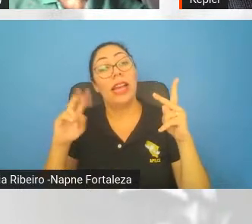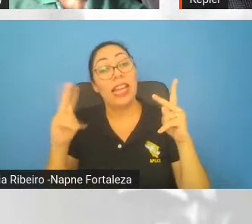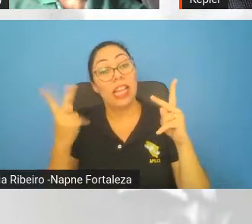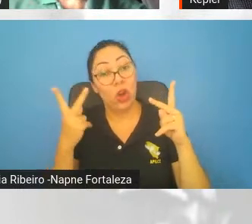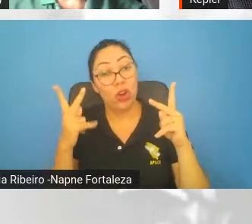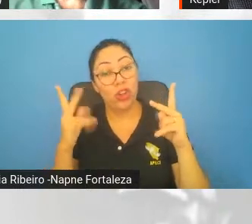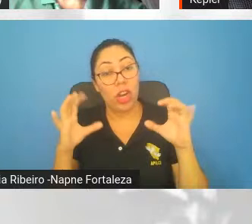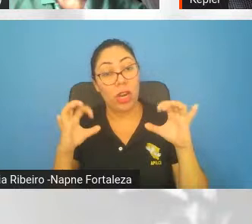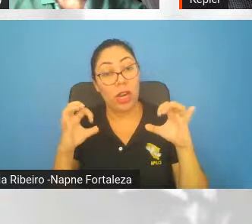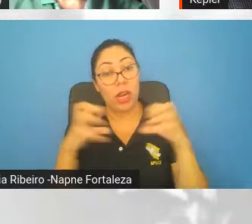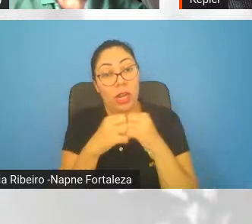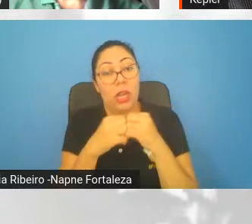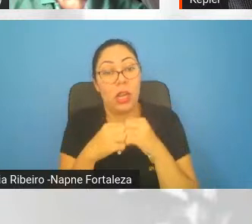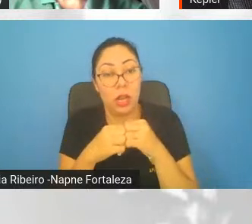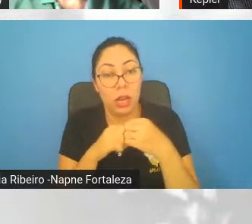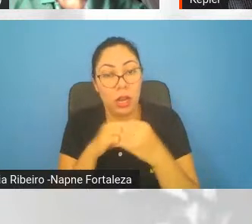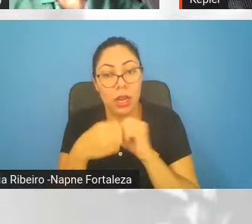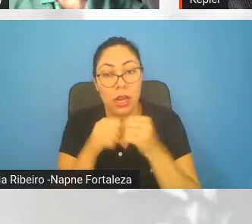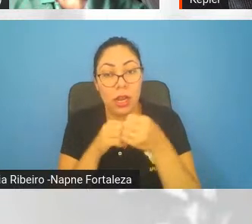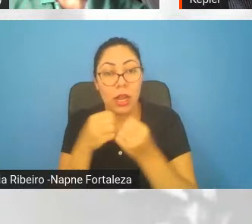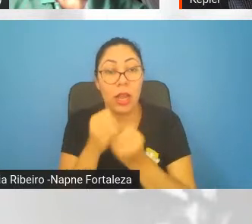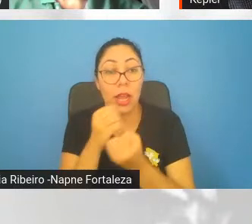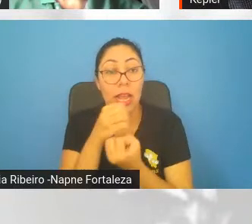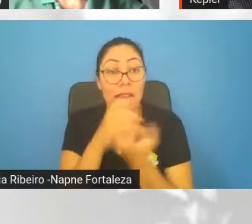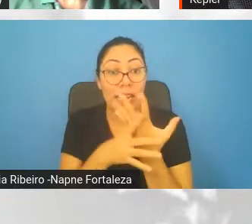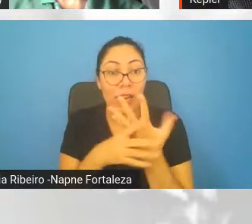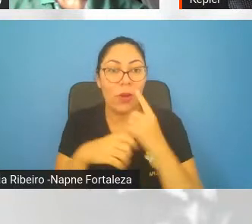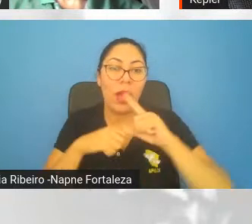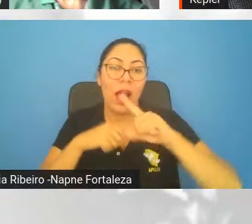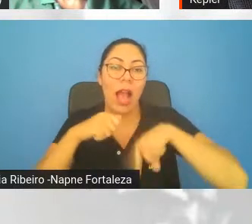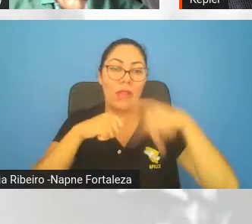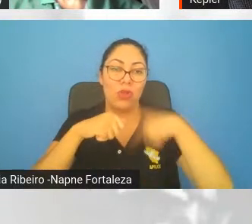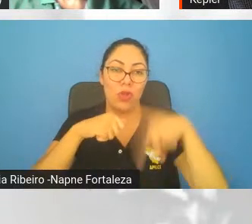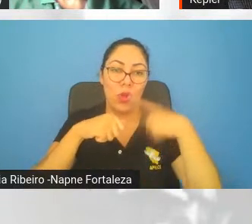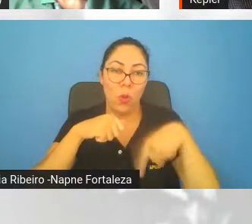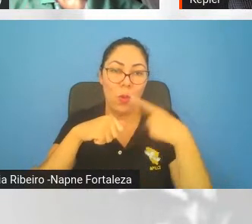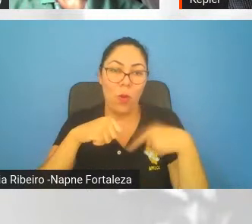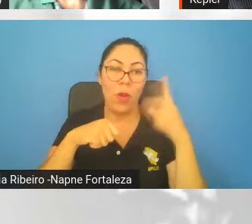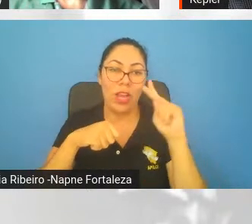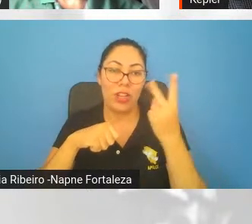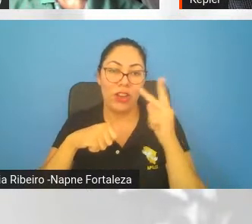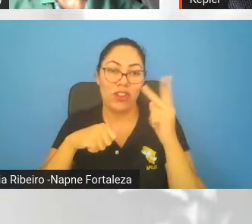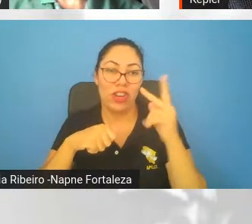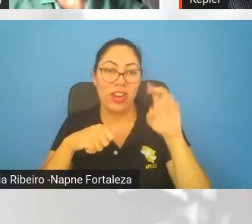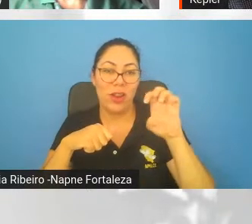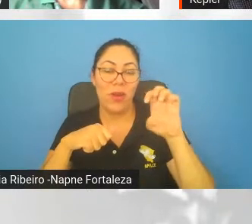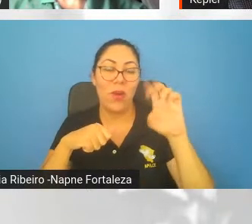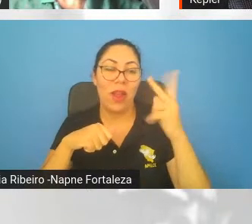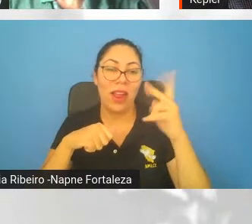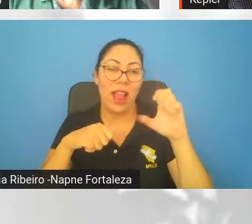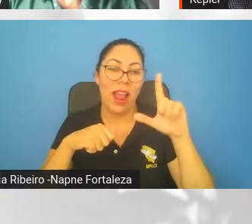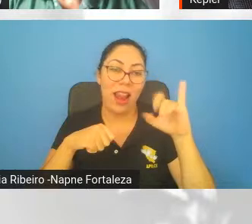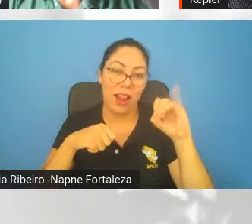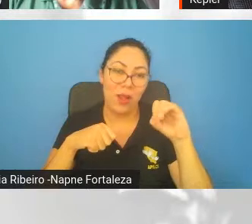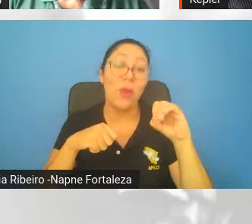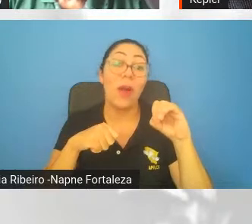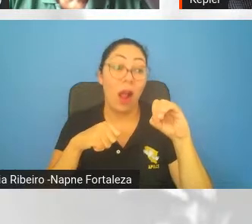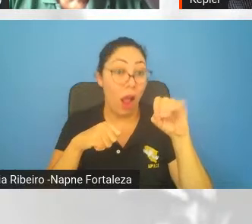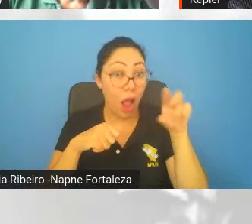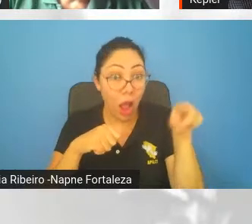e formaram, então, os átomos de hidrogênio e hélio, que vai ser o material básico para formar